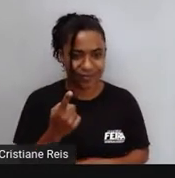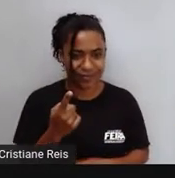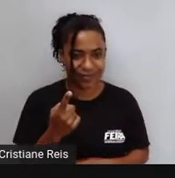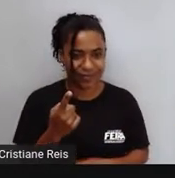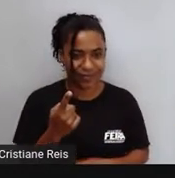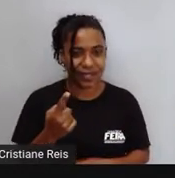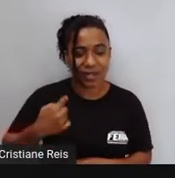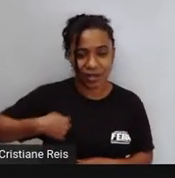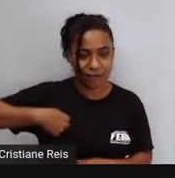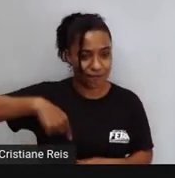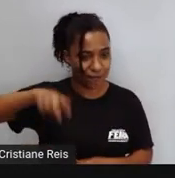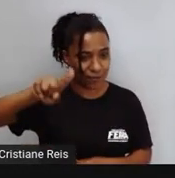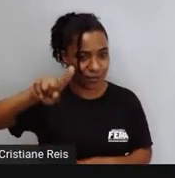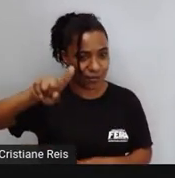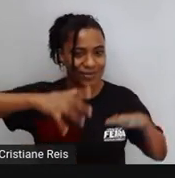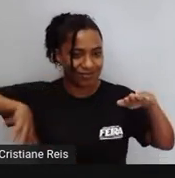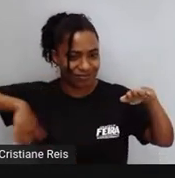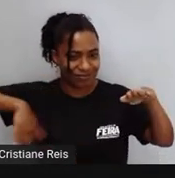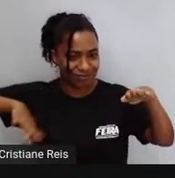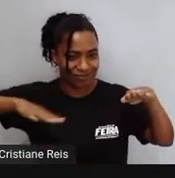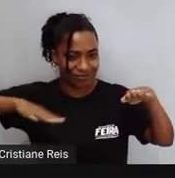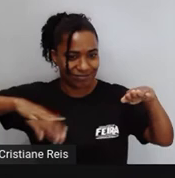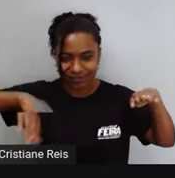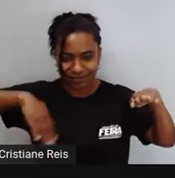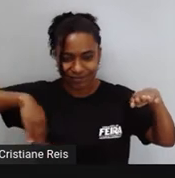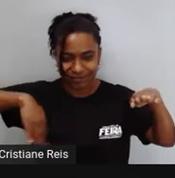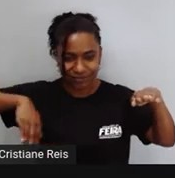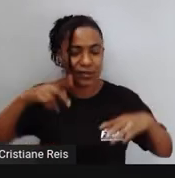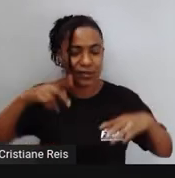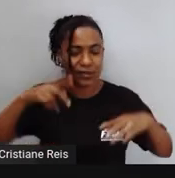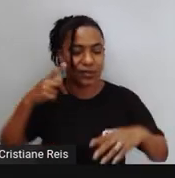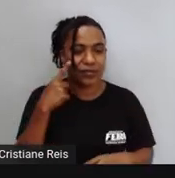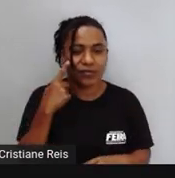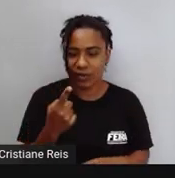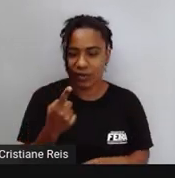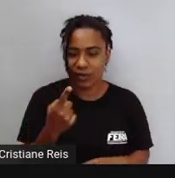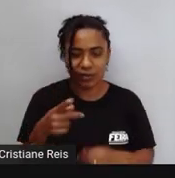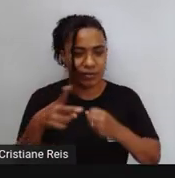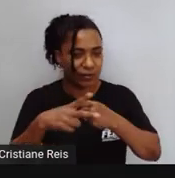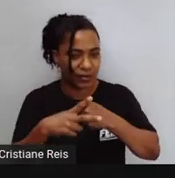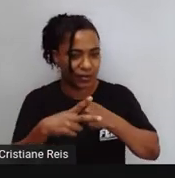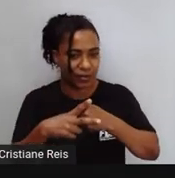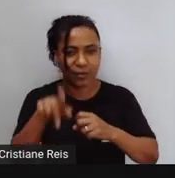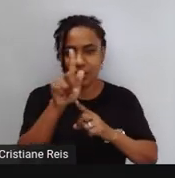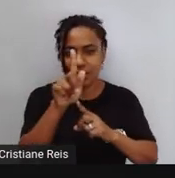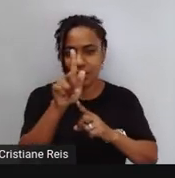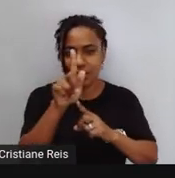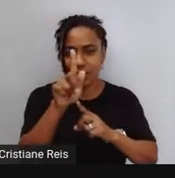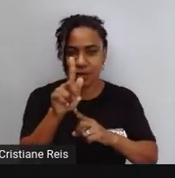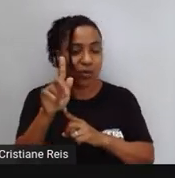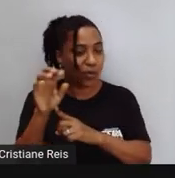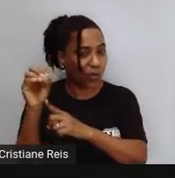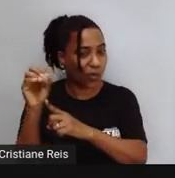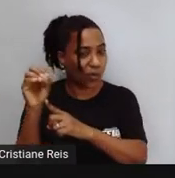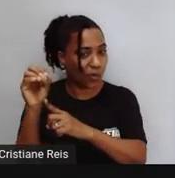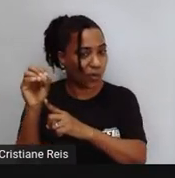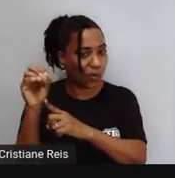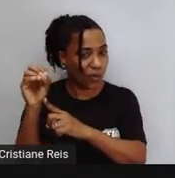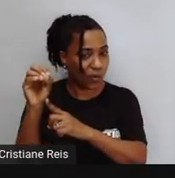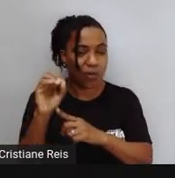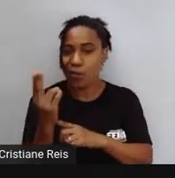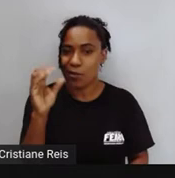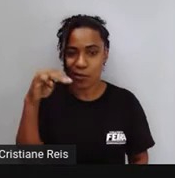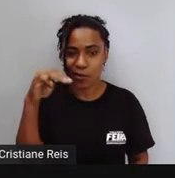nadar Então nessas situações Quando nós utilizarmos o verbo go And come Indicando a atividade